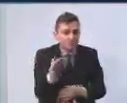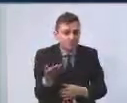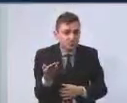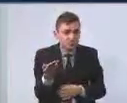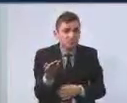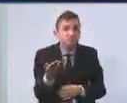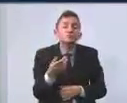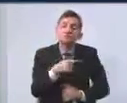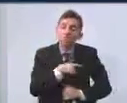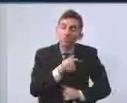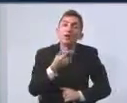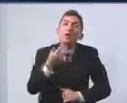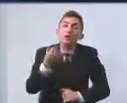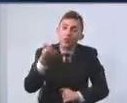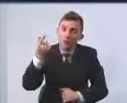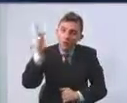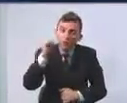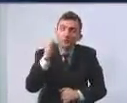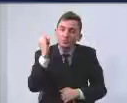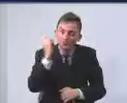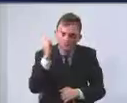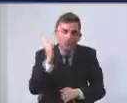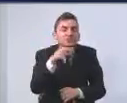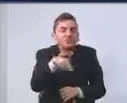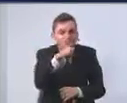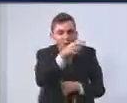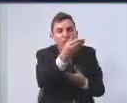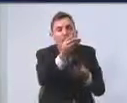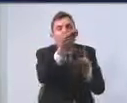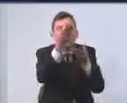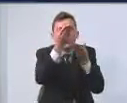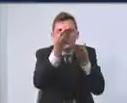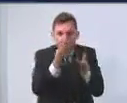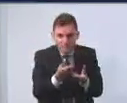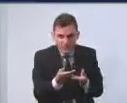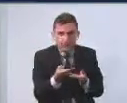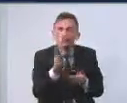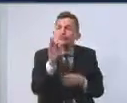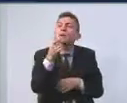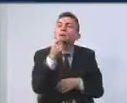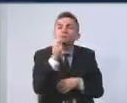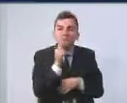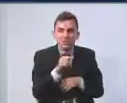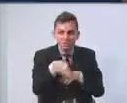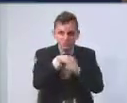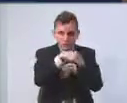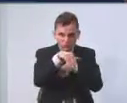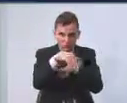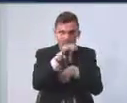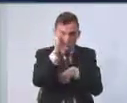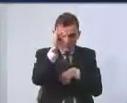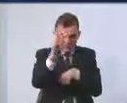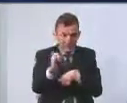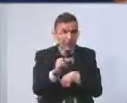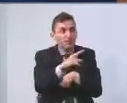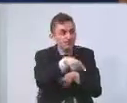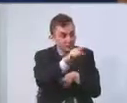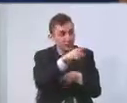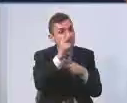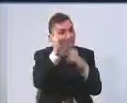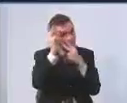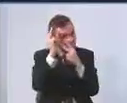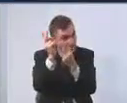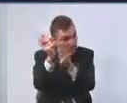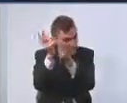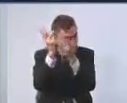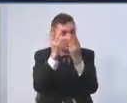e outro convite que eu faço também, para uma outra entidade, já falei dos ministros e ministros de rua, peço para que visitem, conversem